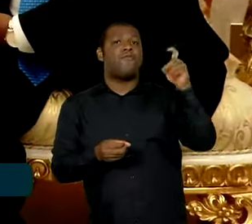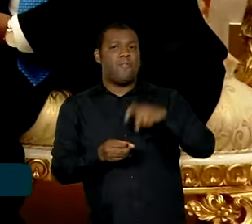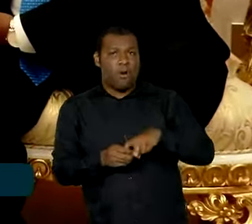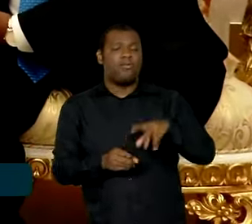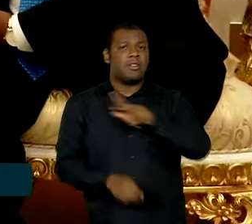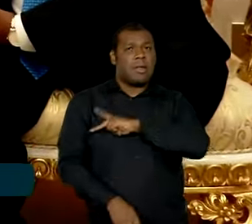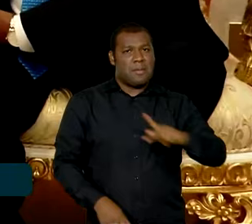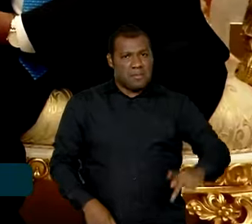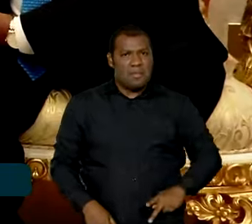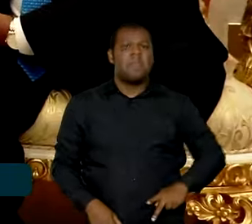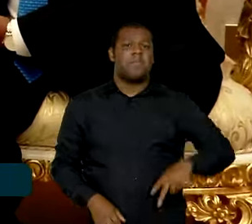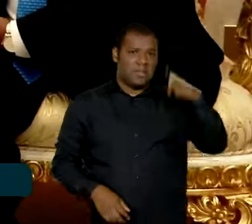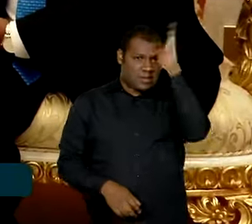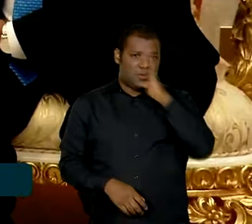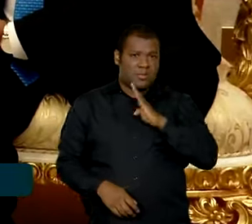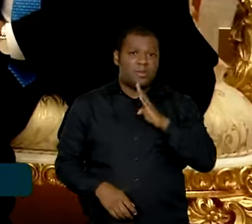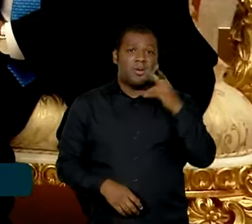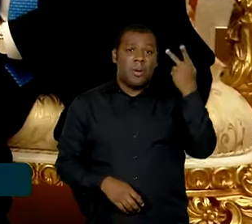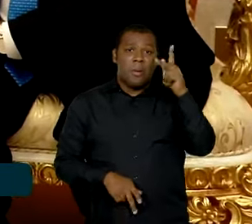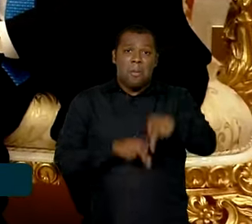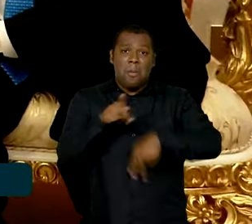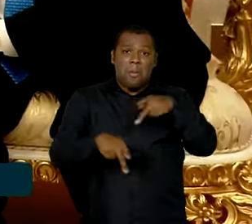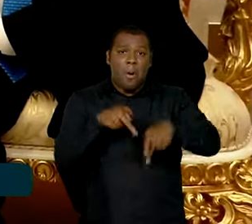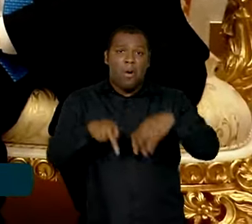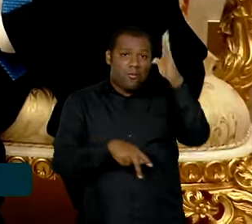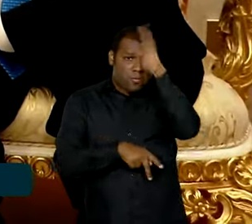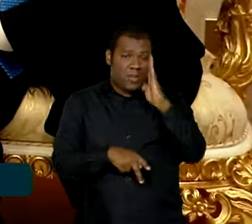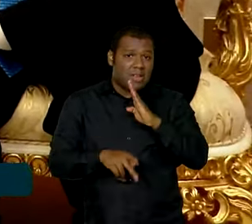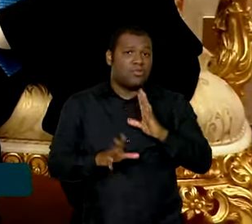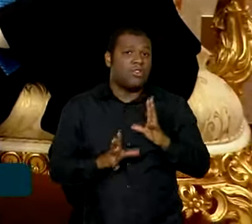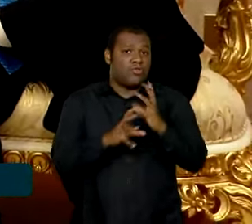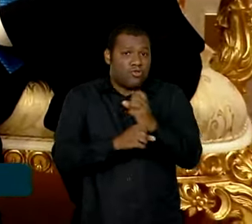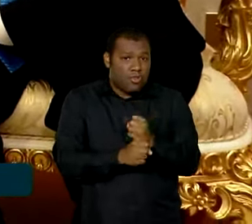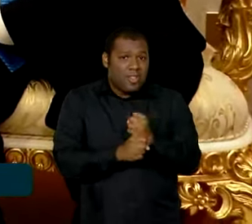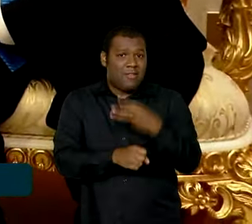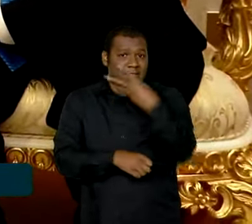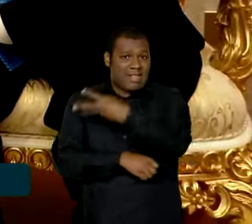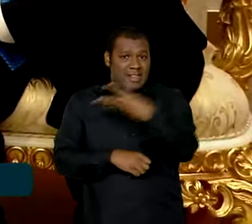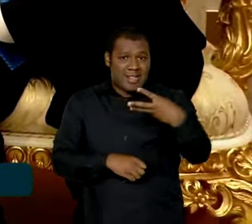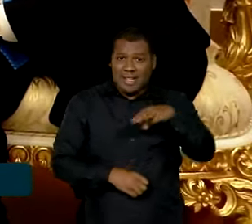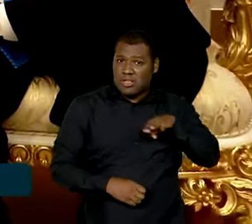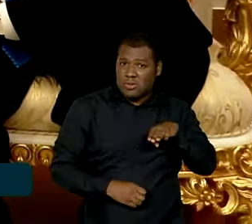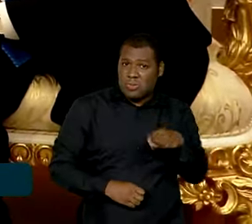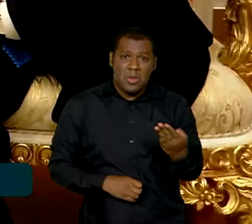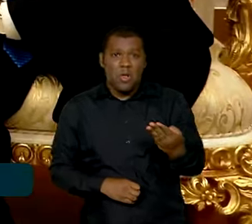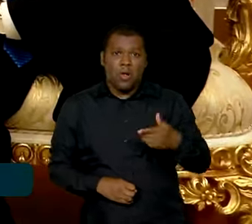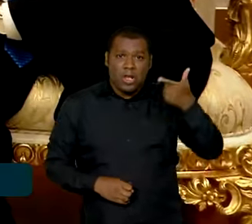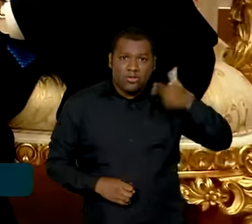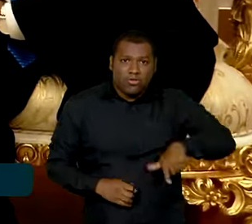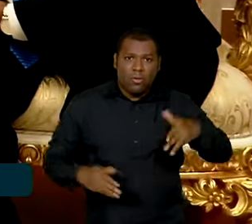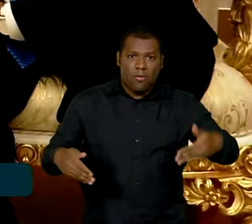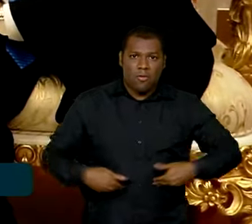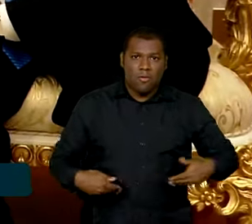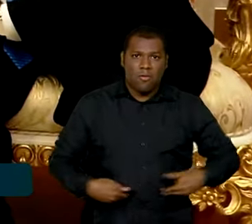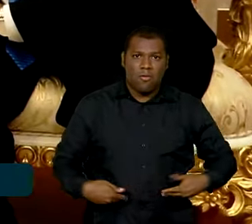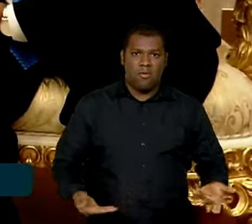tem 33 milhões de brasileiros que voltaram a passar fome.